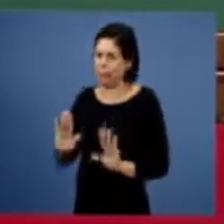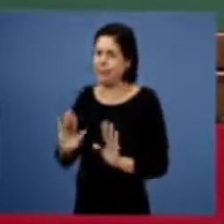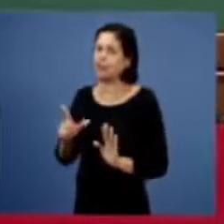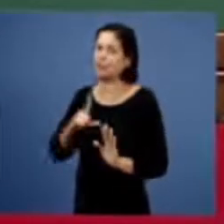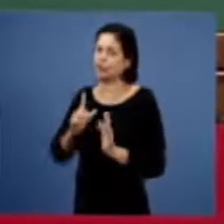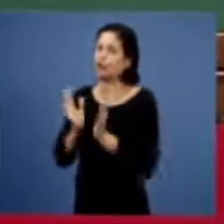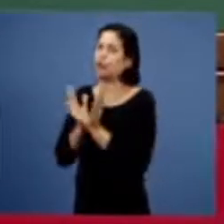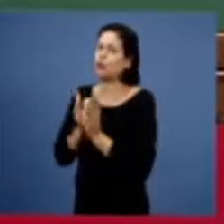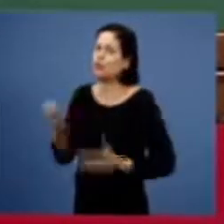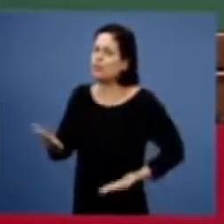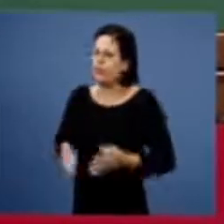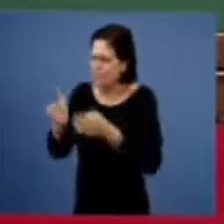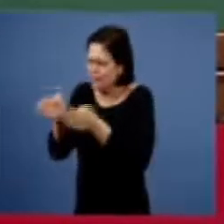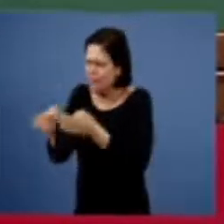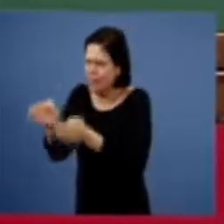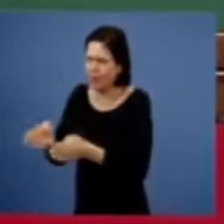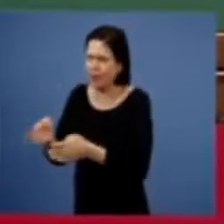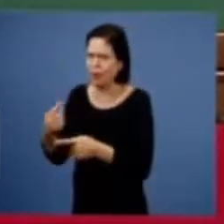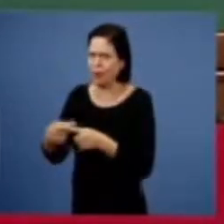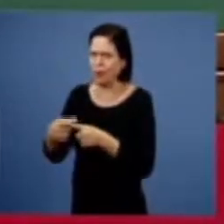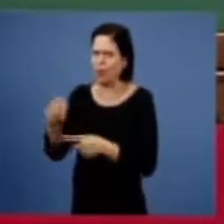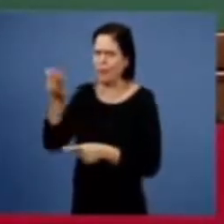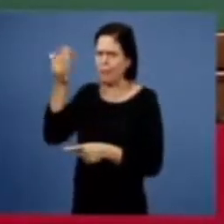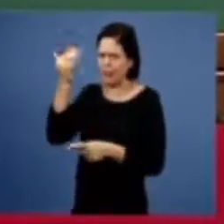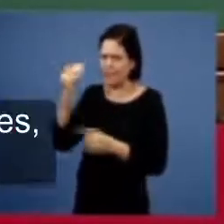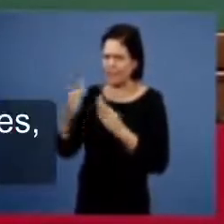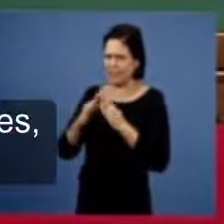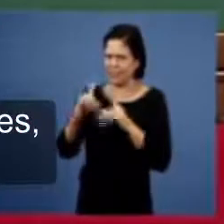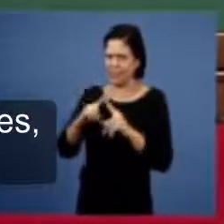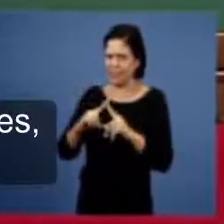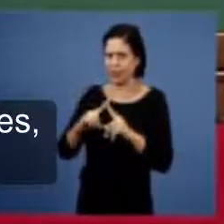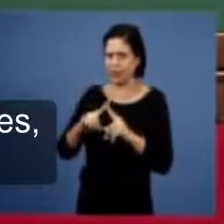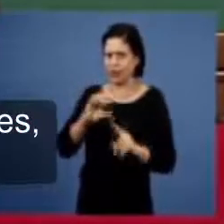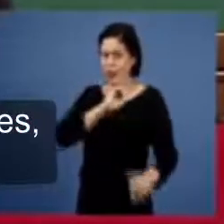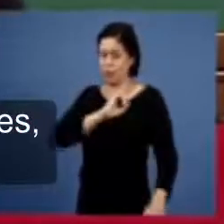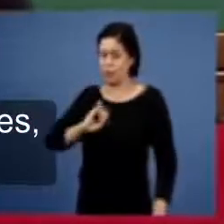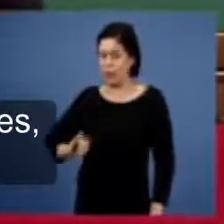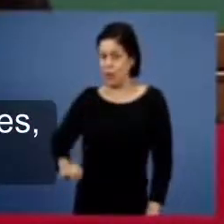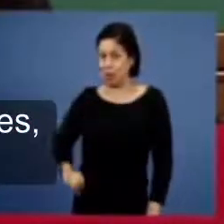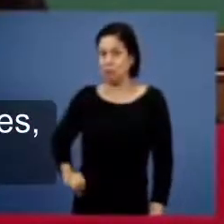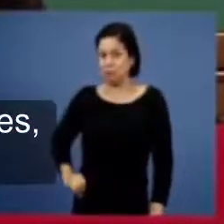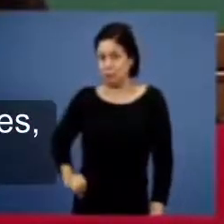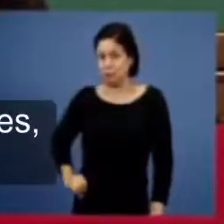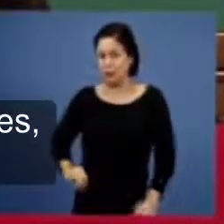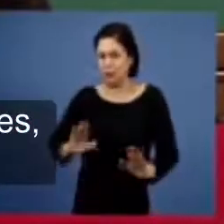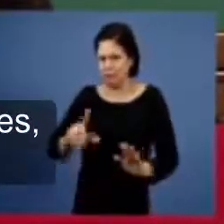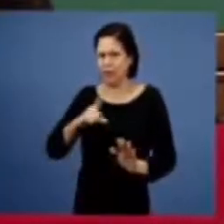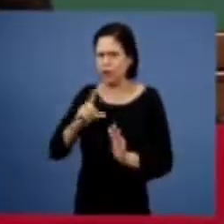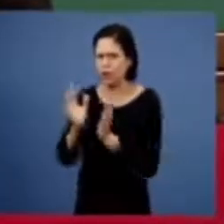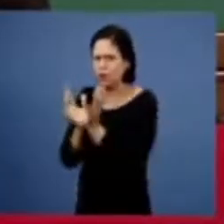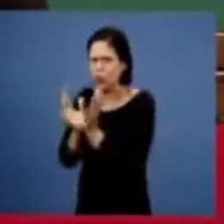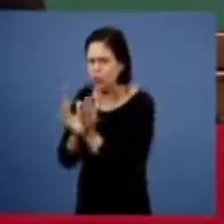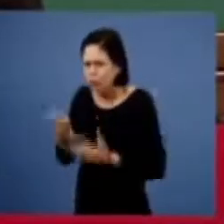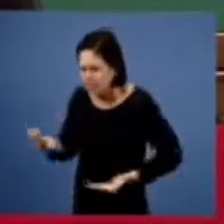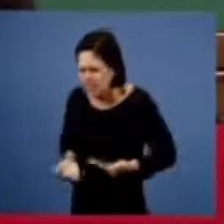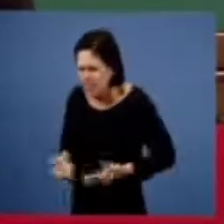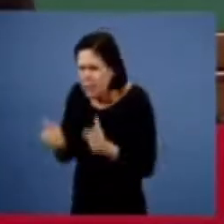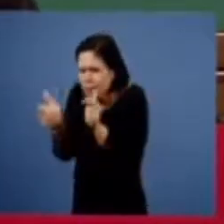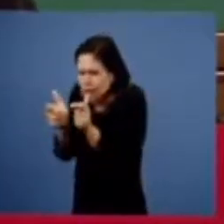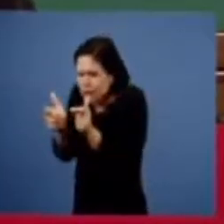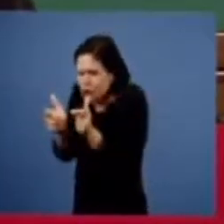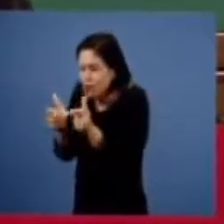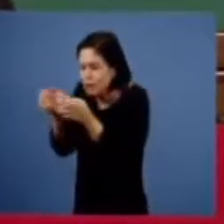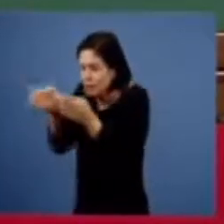a igreja já era imperial não era mais a cristã mas havia os servos de Deus os fiéis que estavam